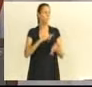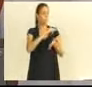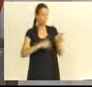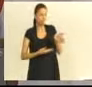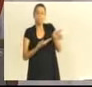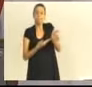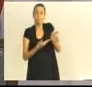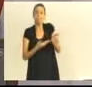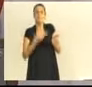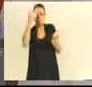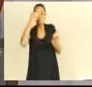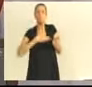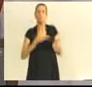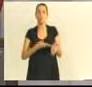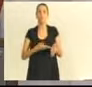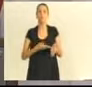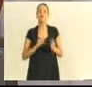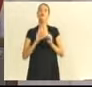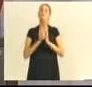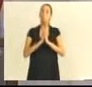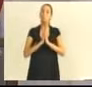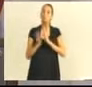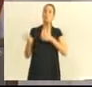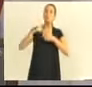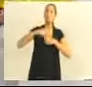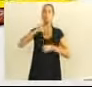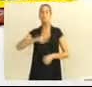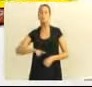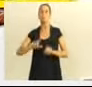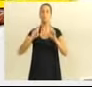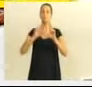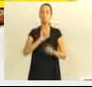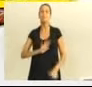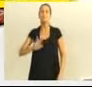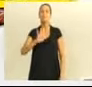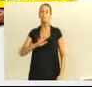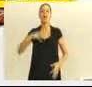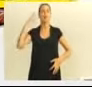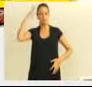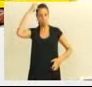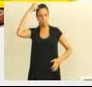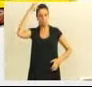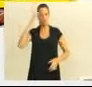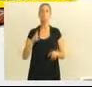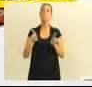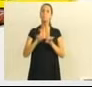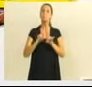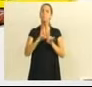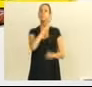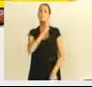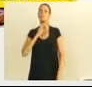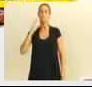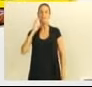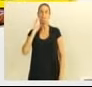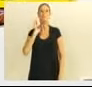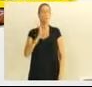Por favor, Ari, pode voltar à imagem do macaco, por gentileza? Vereador César, sim. Eu ouvi na rádio que Vossa Excelência iria assinar o